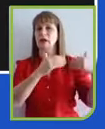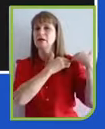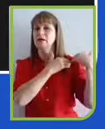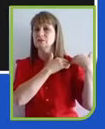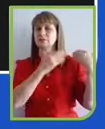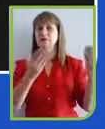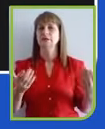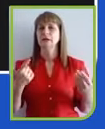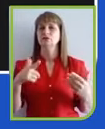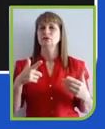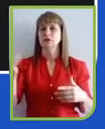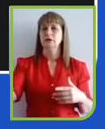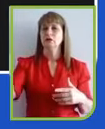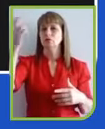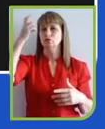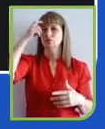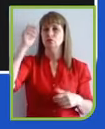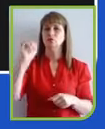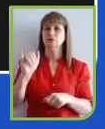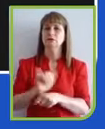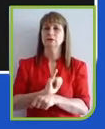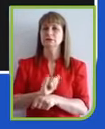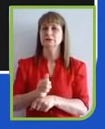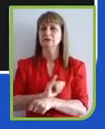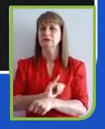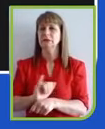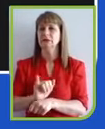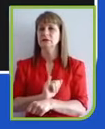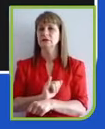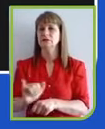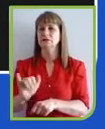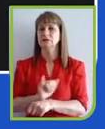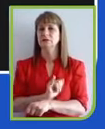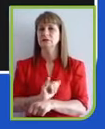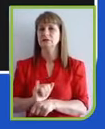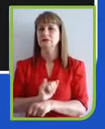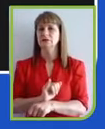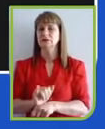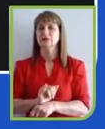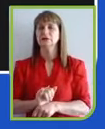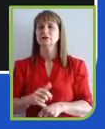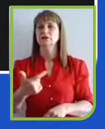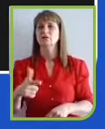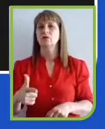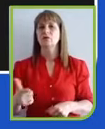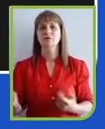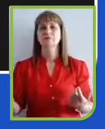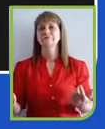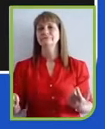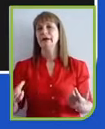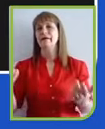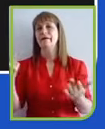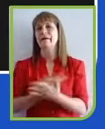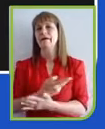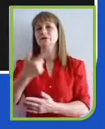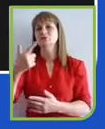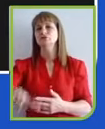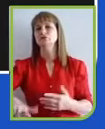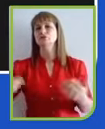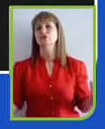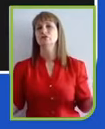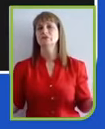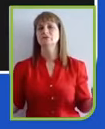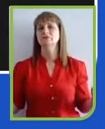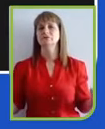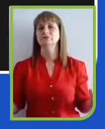estratégia, às atitudes do dia a dia, tira no pé e voltaremos a ouvir aquela velha expressão